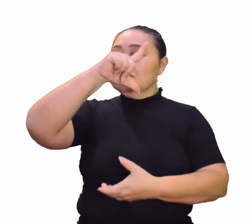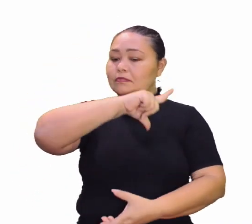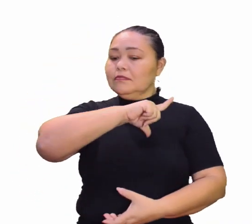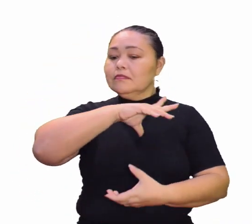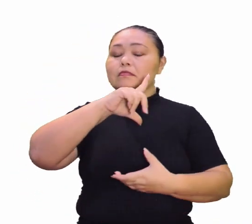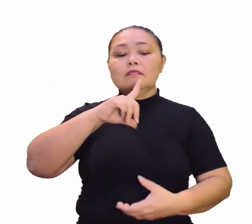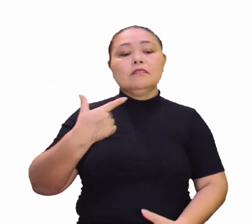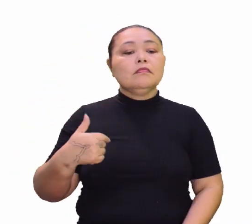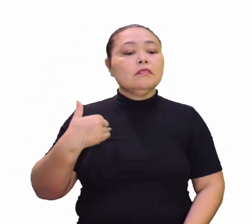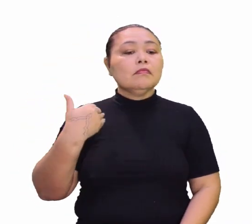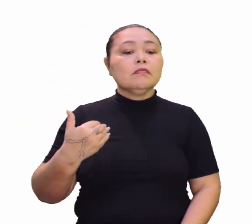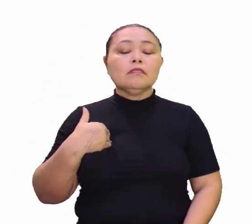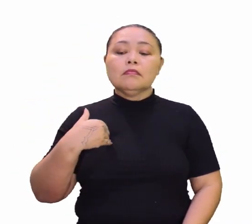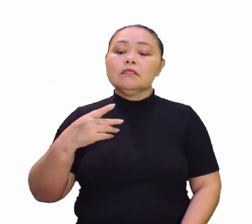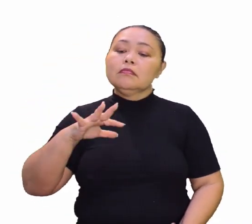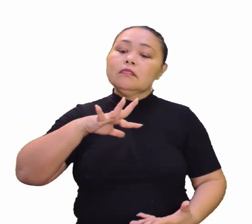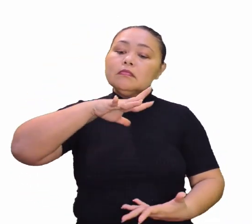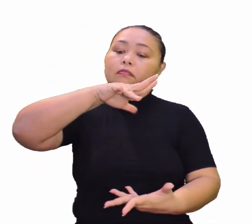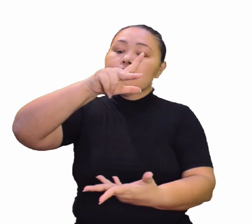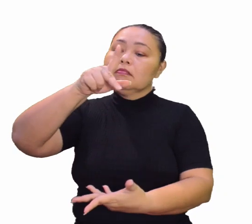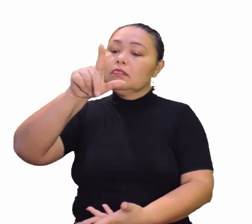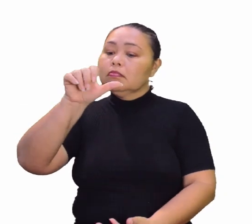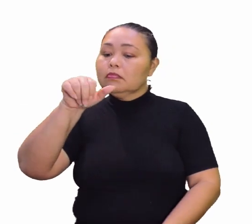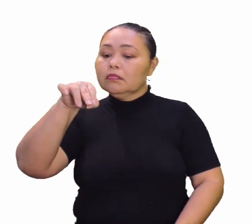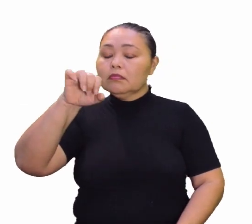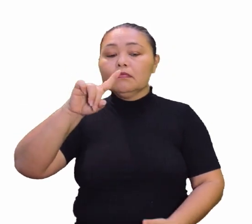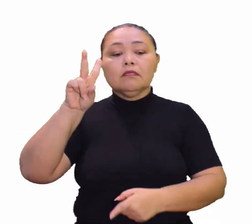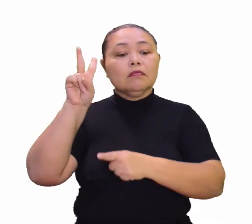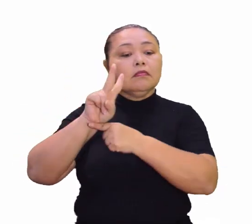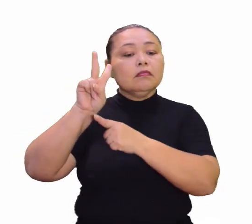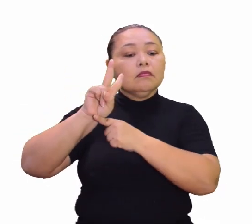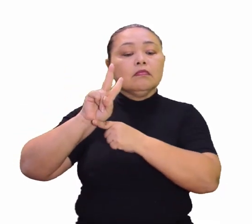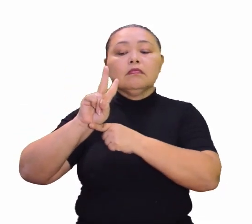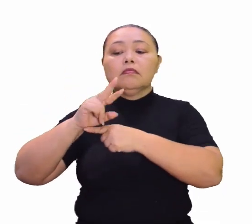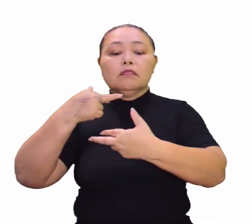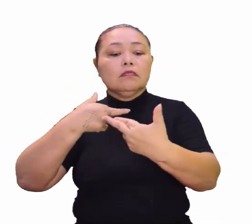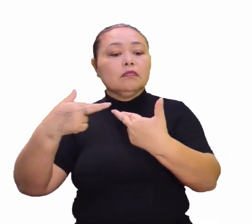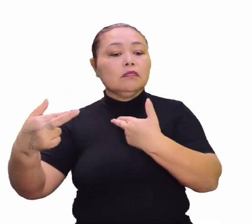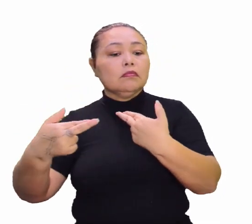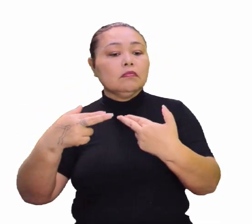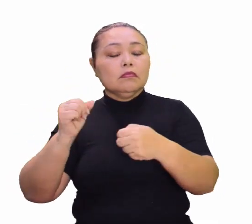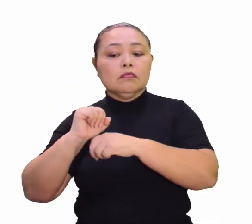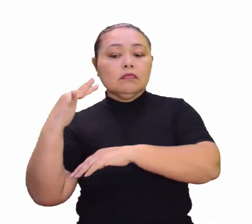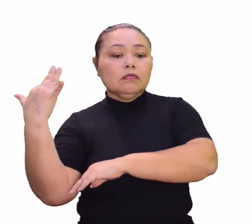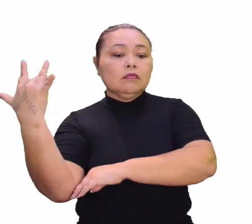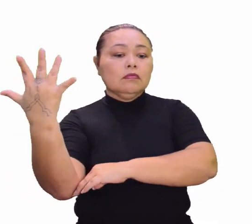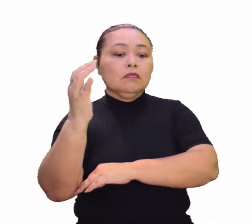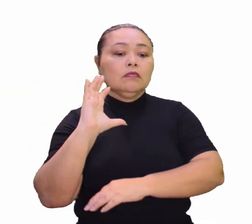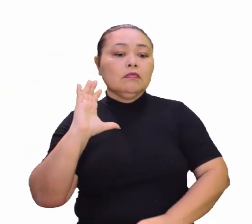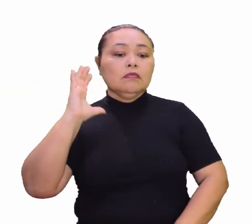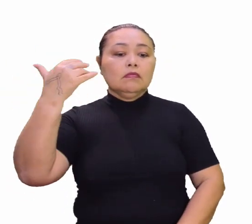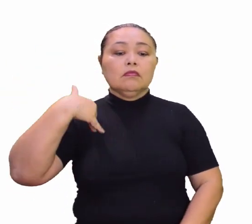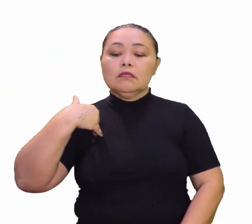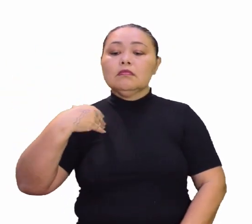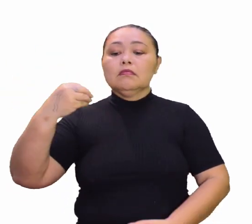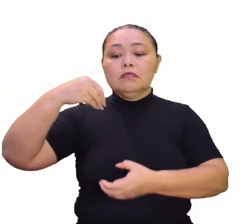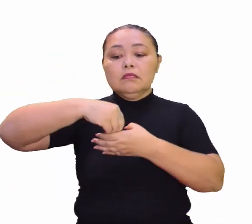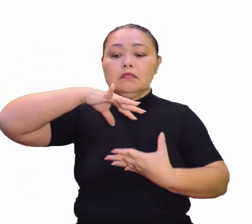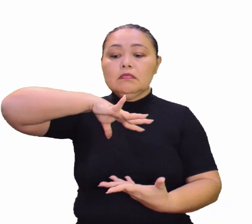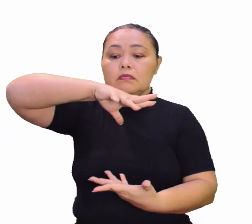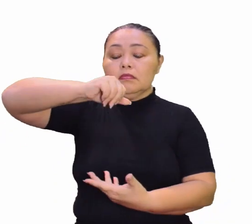E o P, de planeta, proteger os recursos naturais e o clima para as futuras gerações.